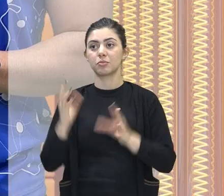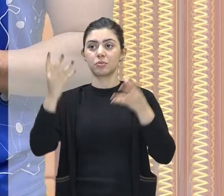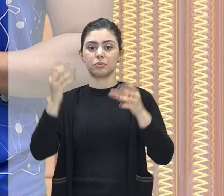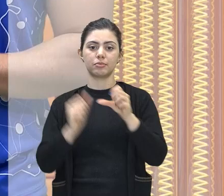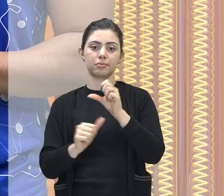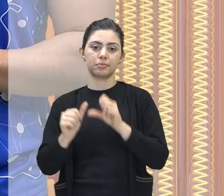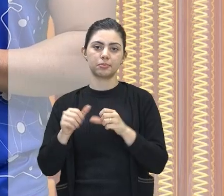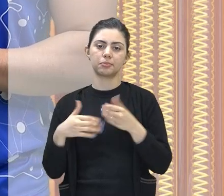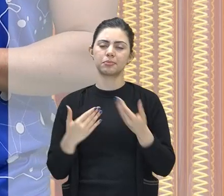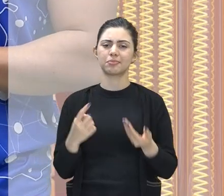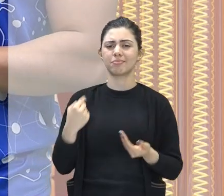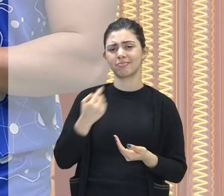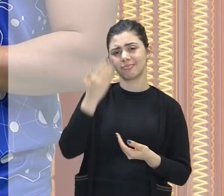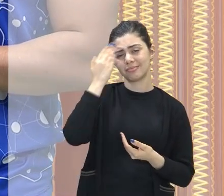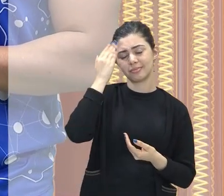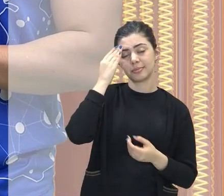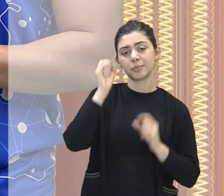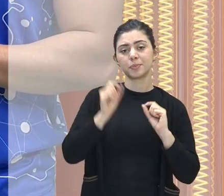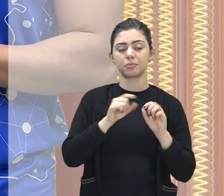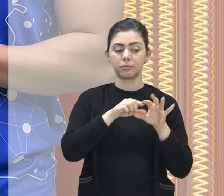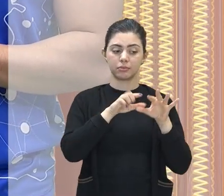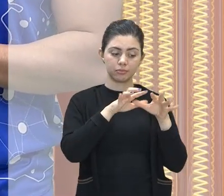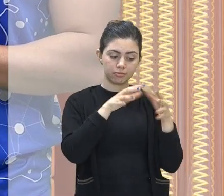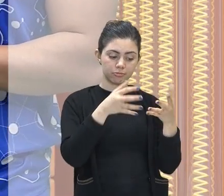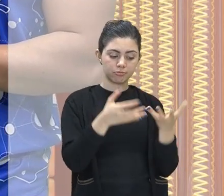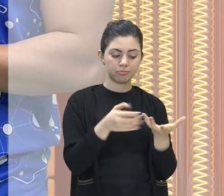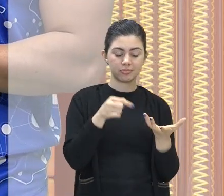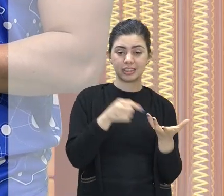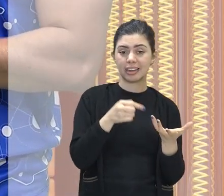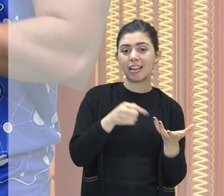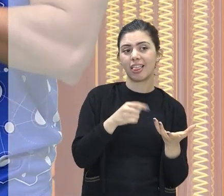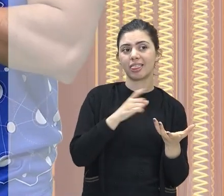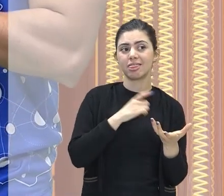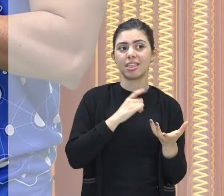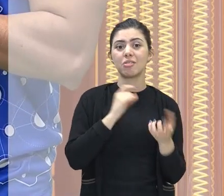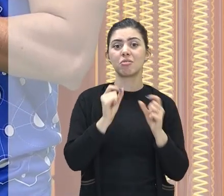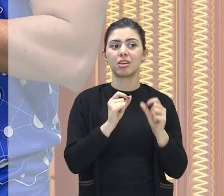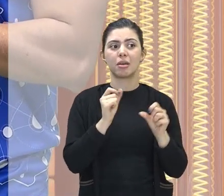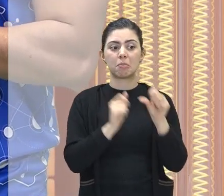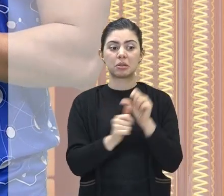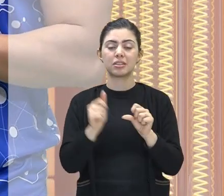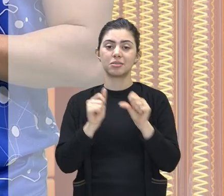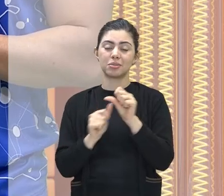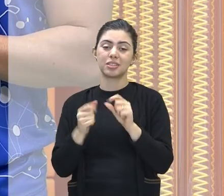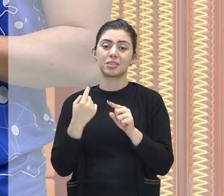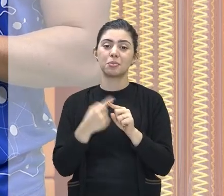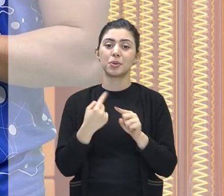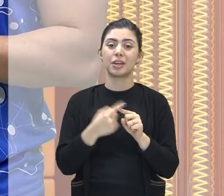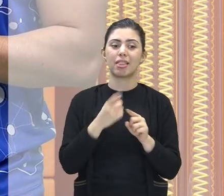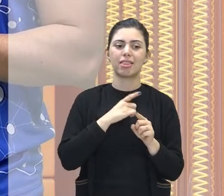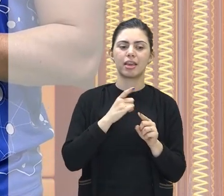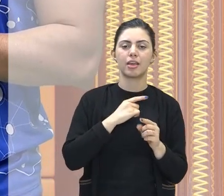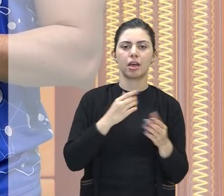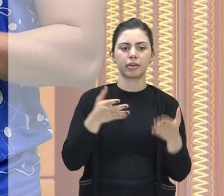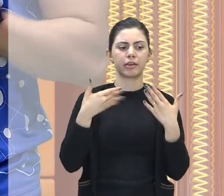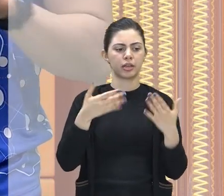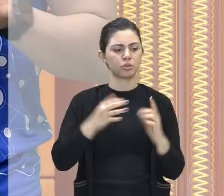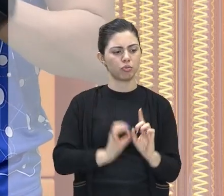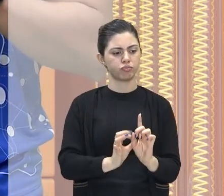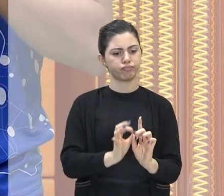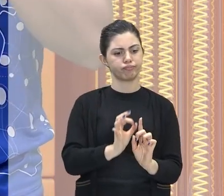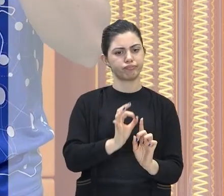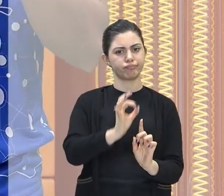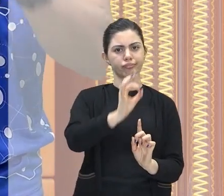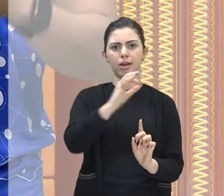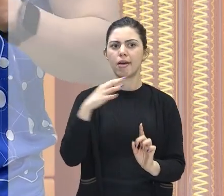ela vem sofrendo ali com as mudanças climáticas, certo? A gente tem o aquecimento desse continente em um